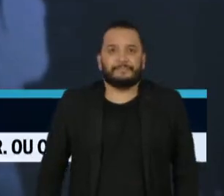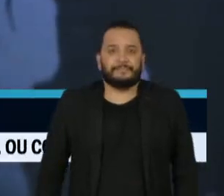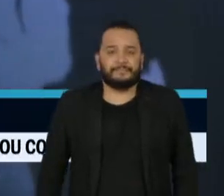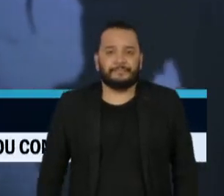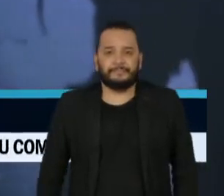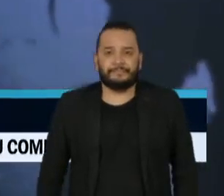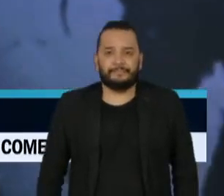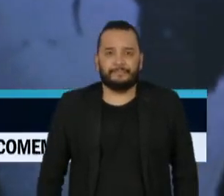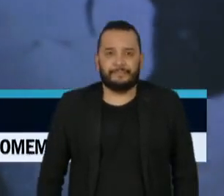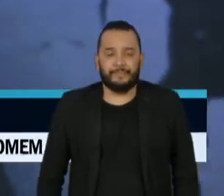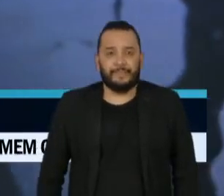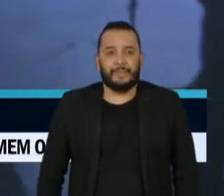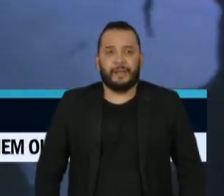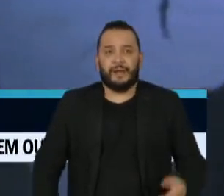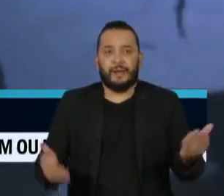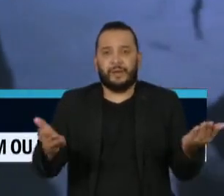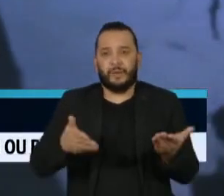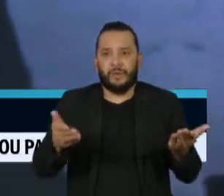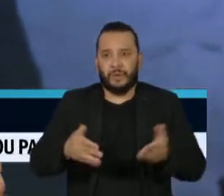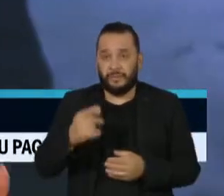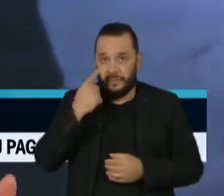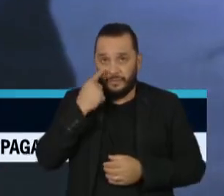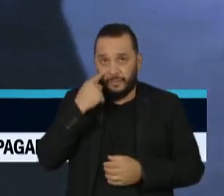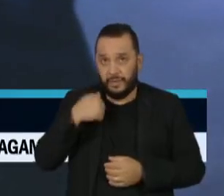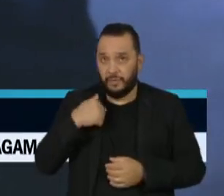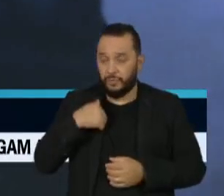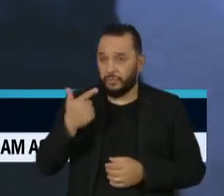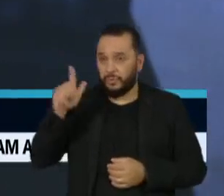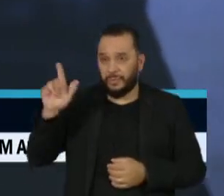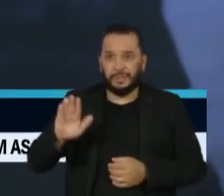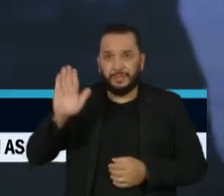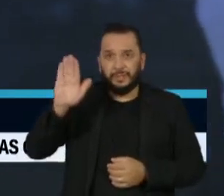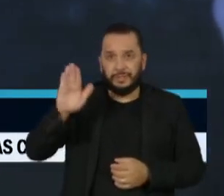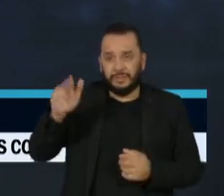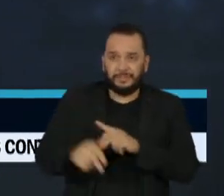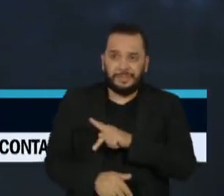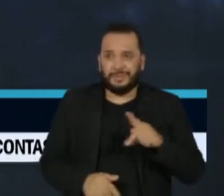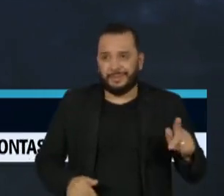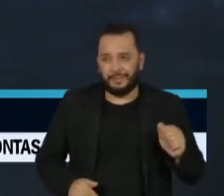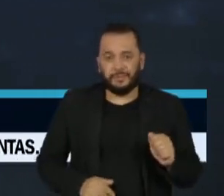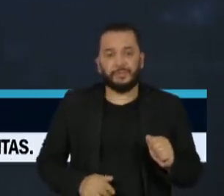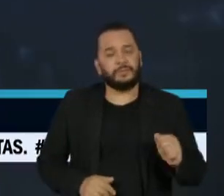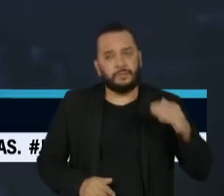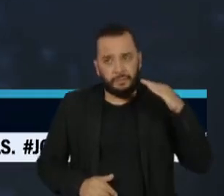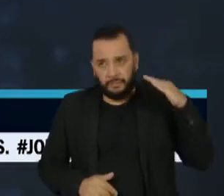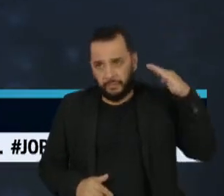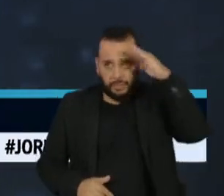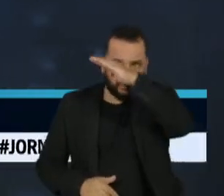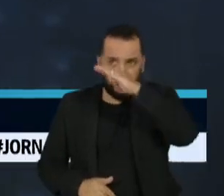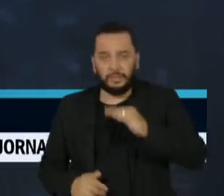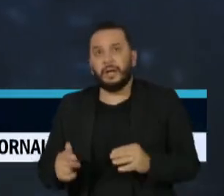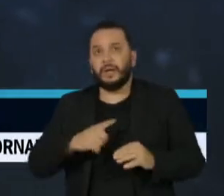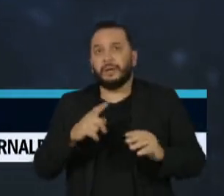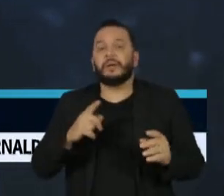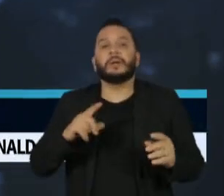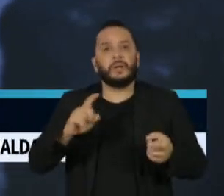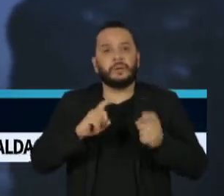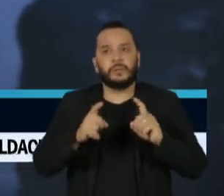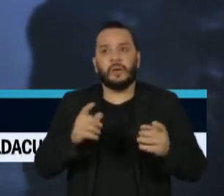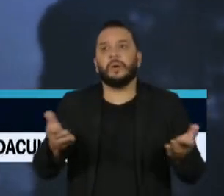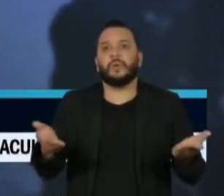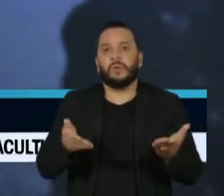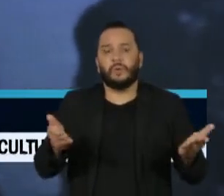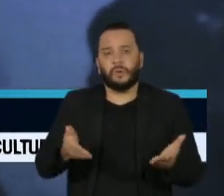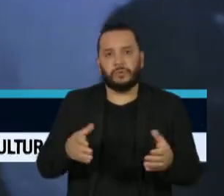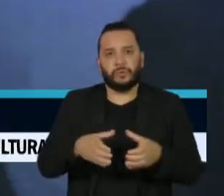Vamos ver agora o que fizeram os outros candidatos à presidência. O presidente Jair Bolsonaro se reuniu hoje com banqueiros em